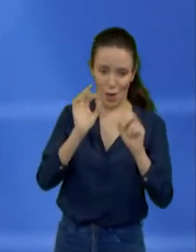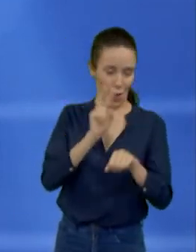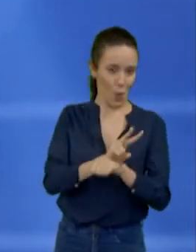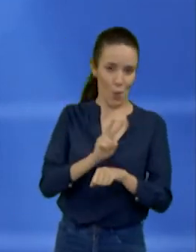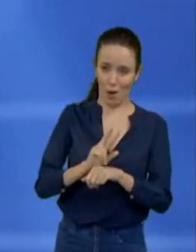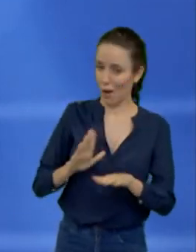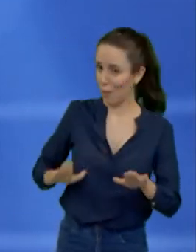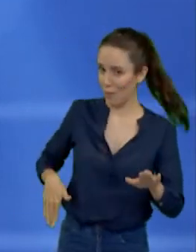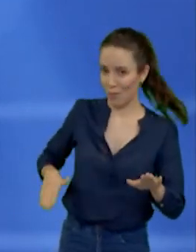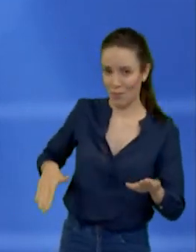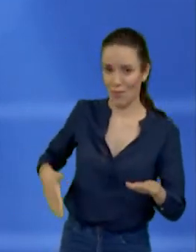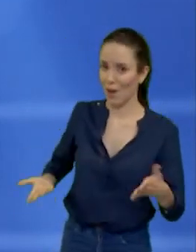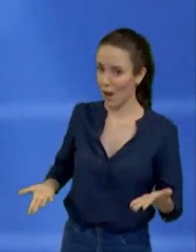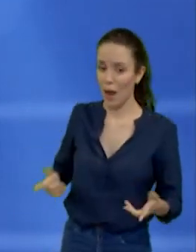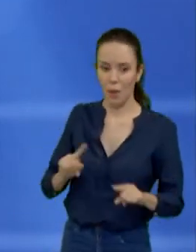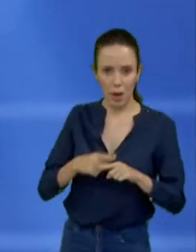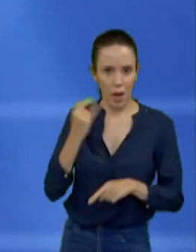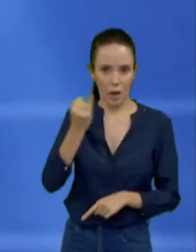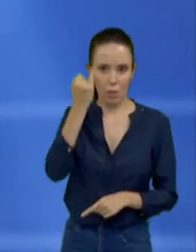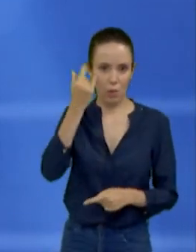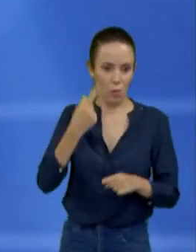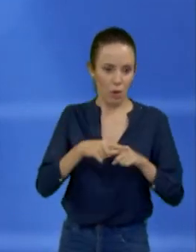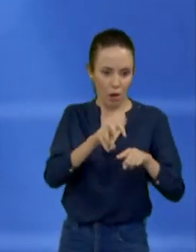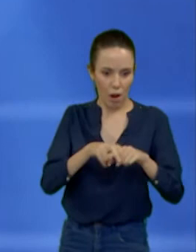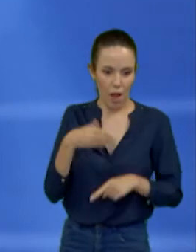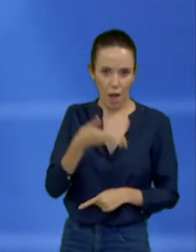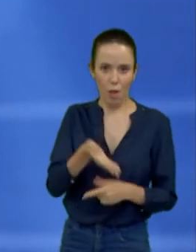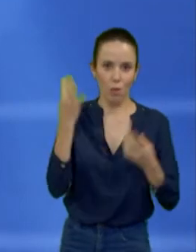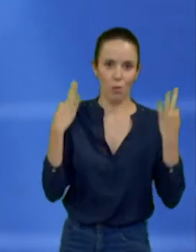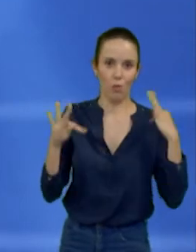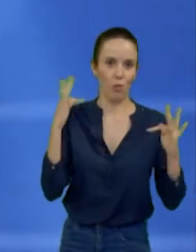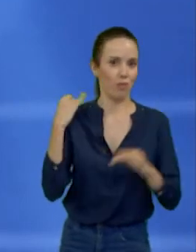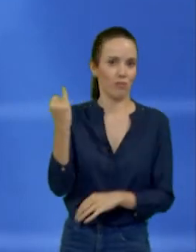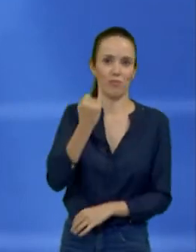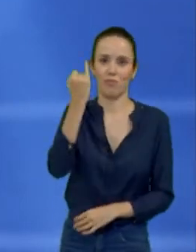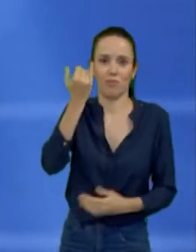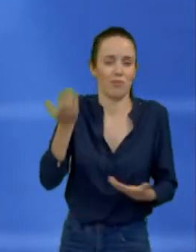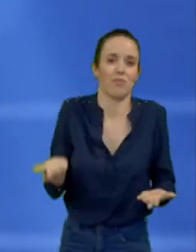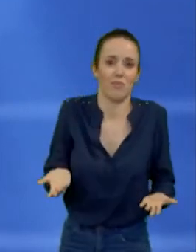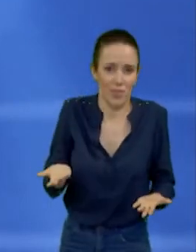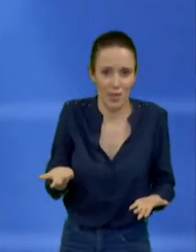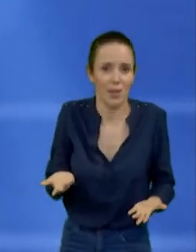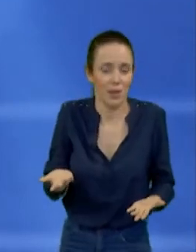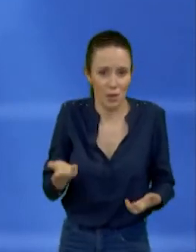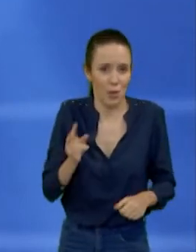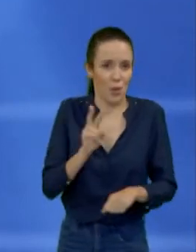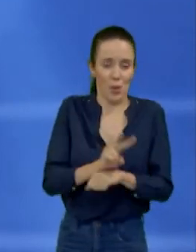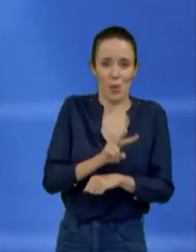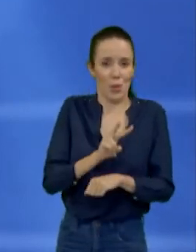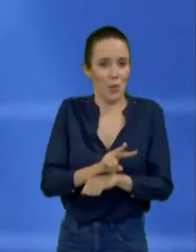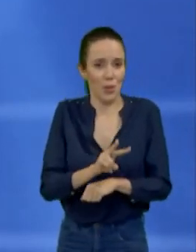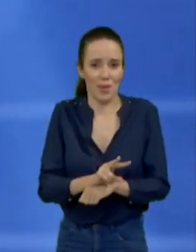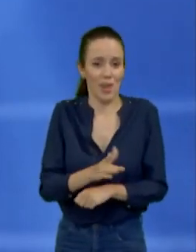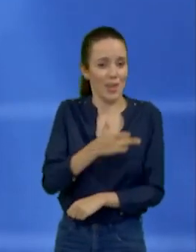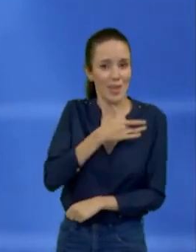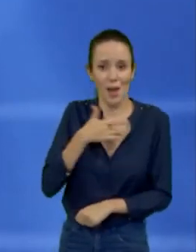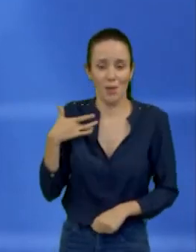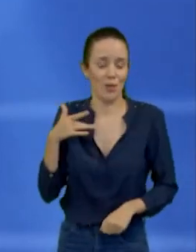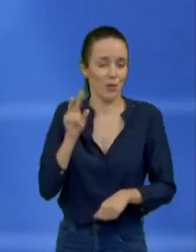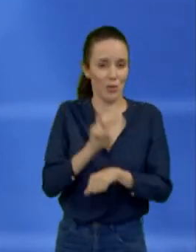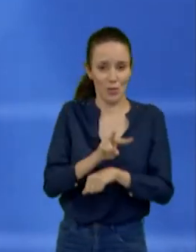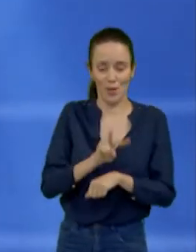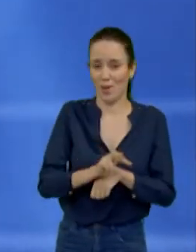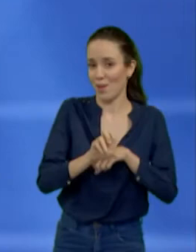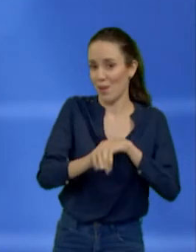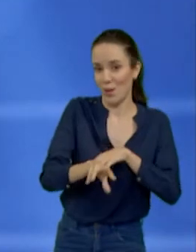tudo isso para turismo é muito necessário e faz parte também paralelamente na questão da saúde, na questão da educação, na questão